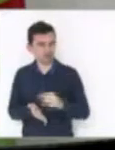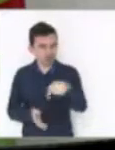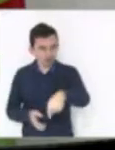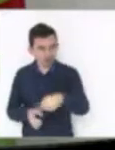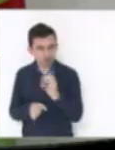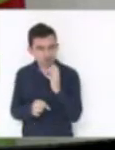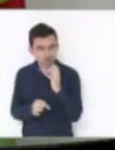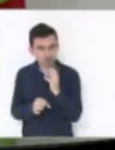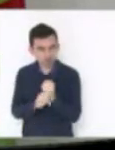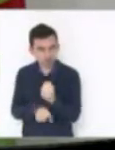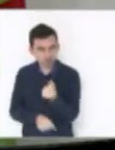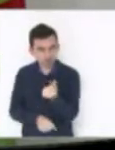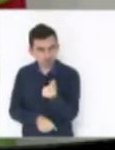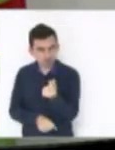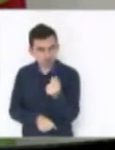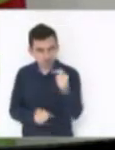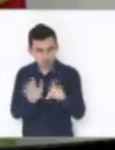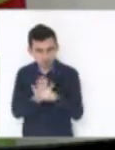contas em dia?